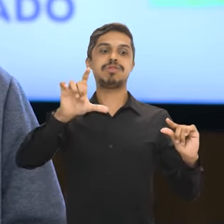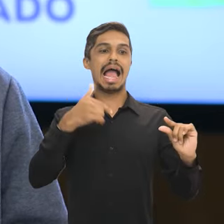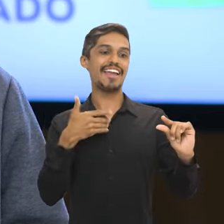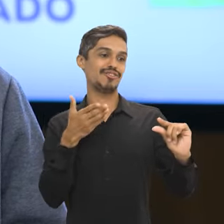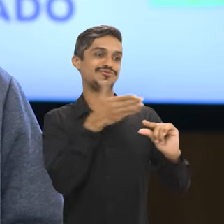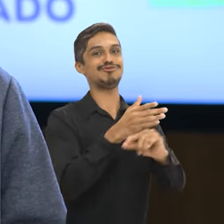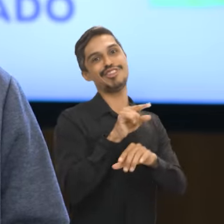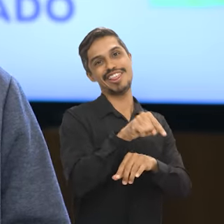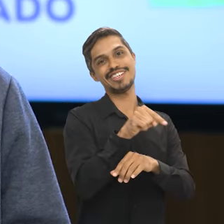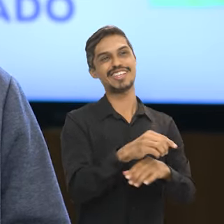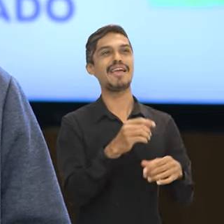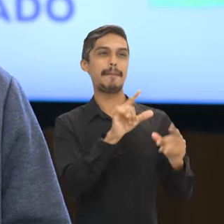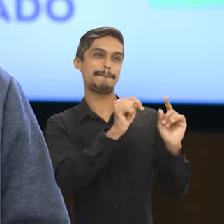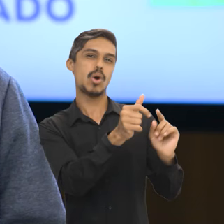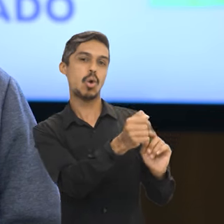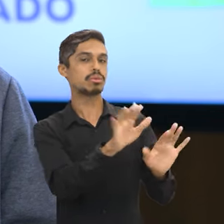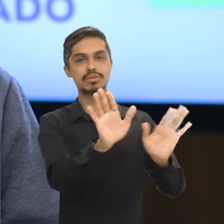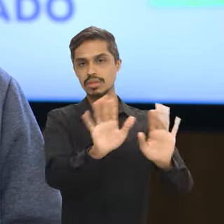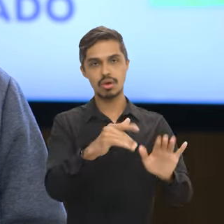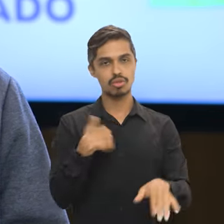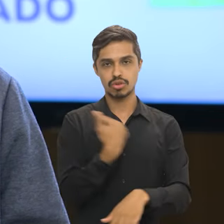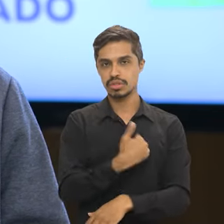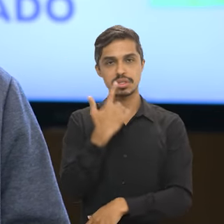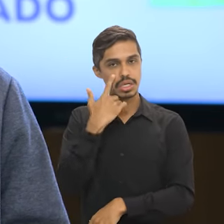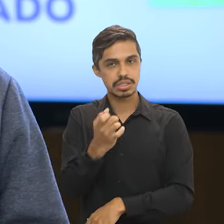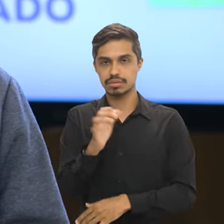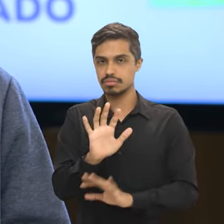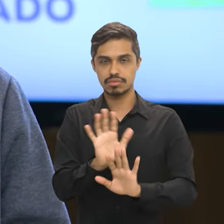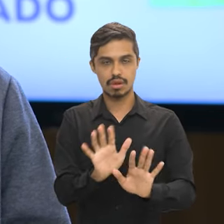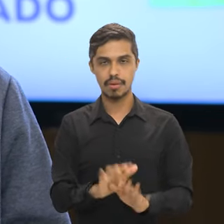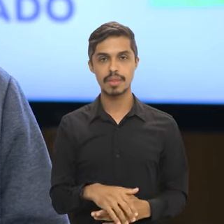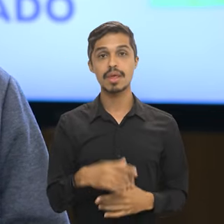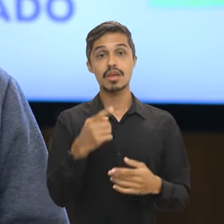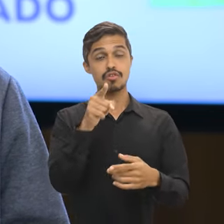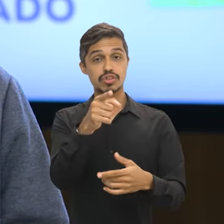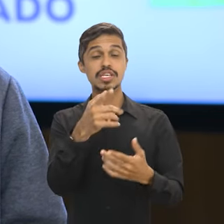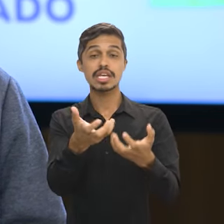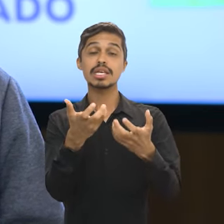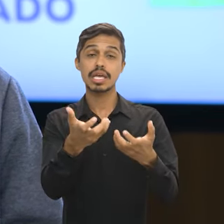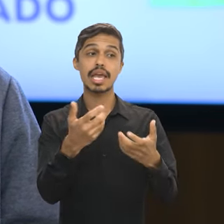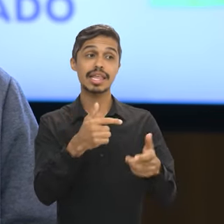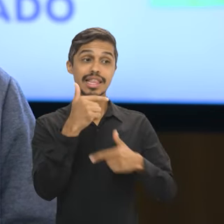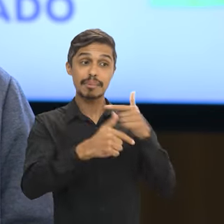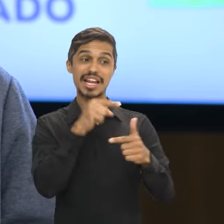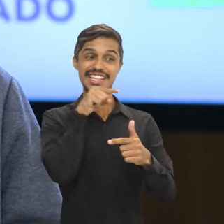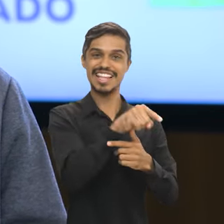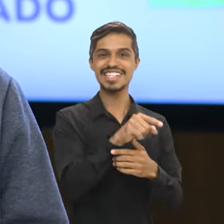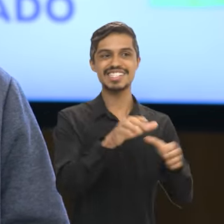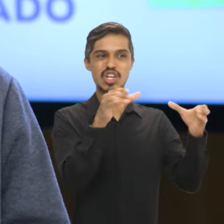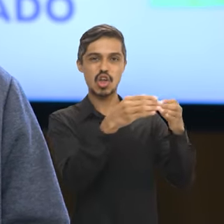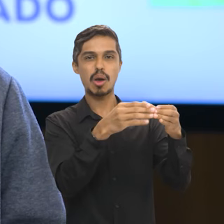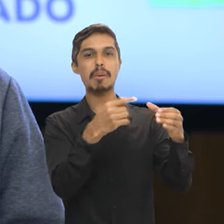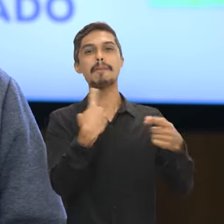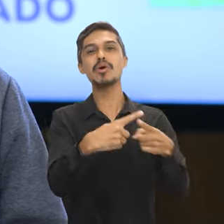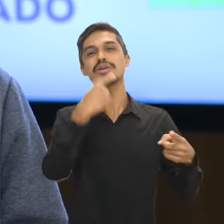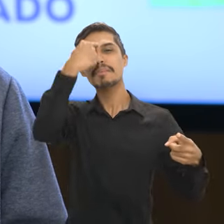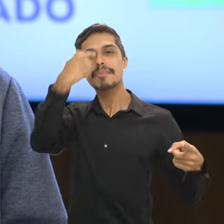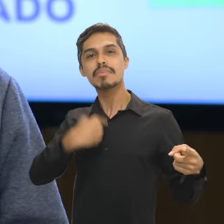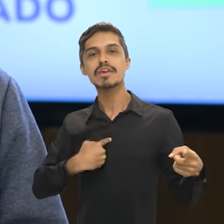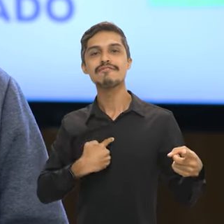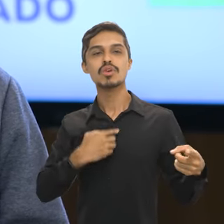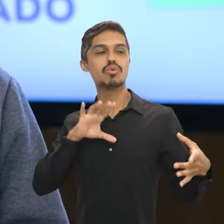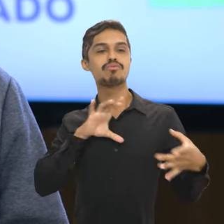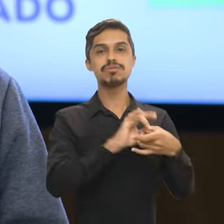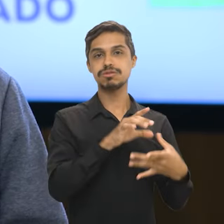estar. Na verdade, o que a gente quer fazer é com que as pessoas pensem na sua vocação dentro do serviço público. Que área, afinal de